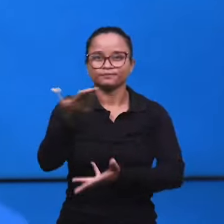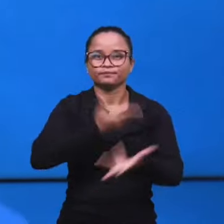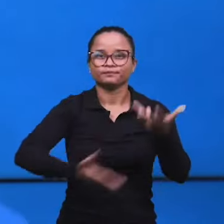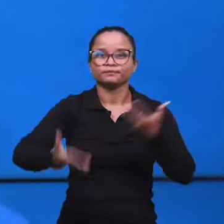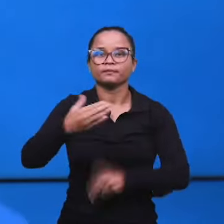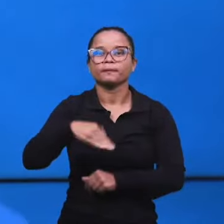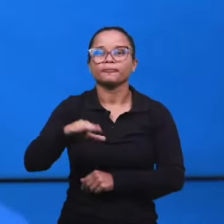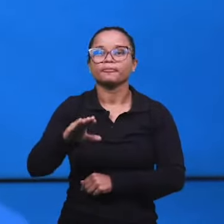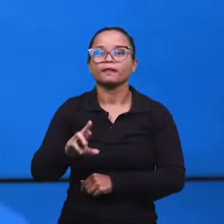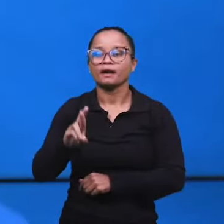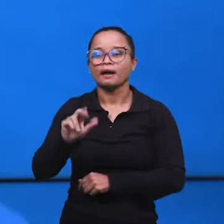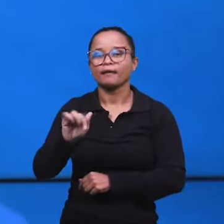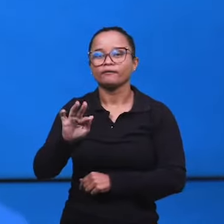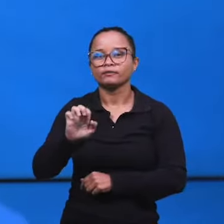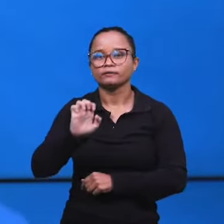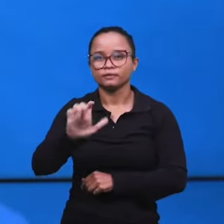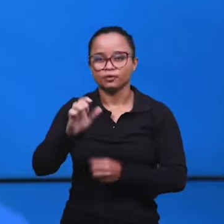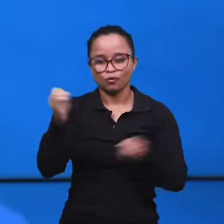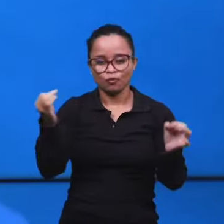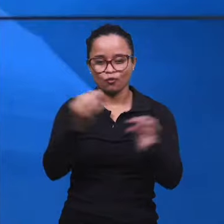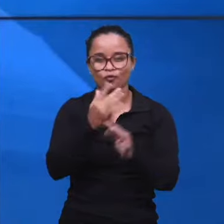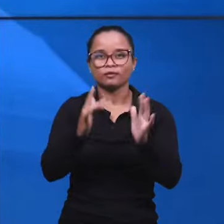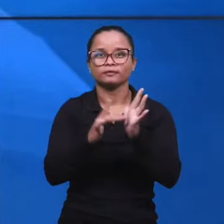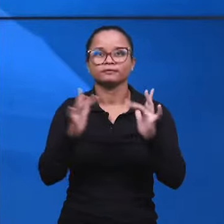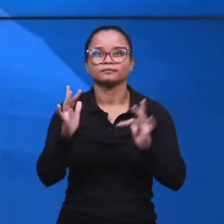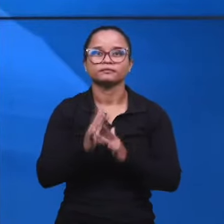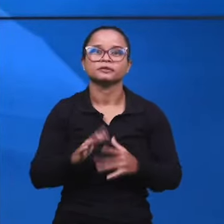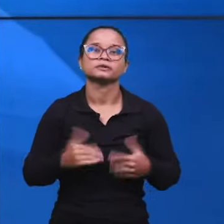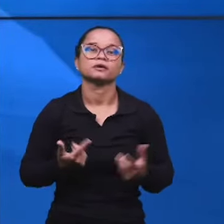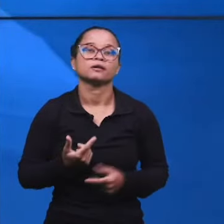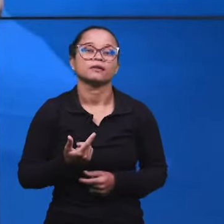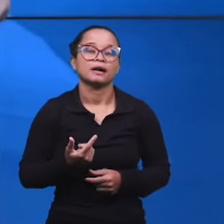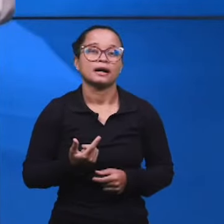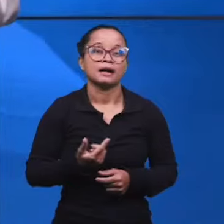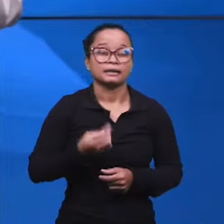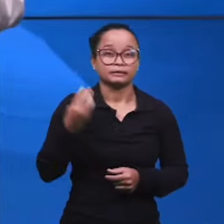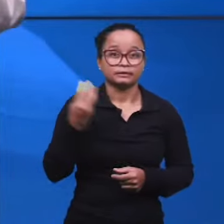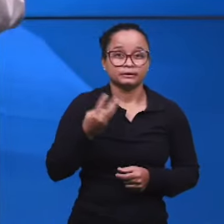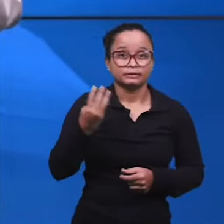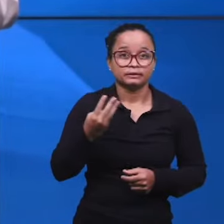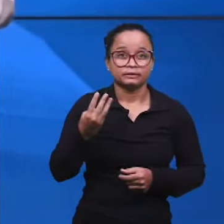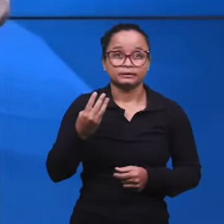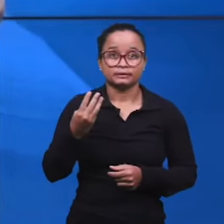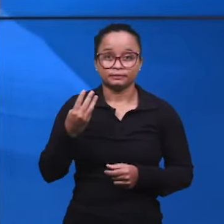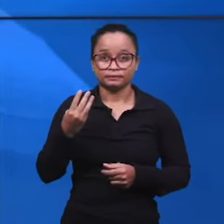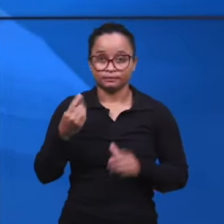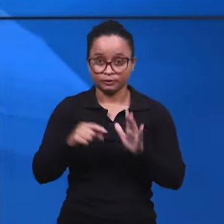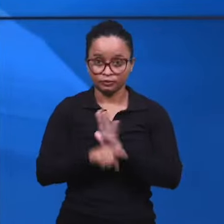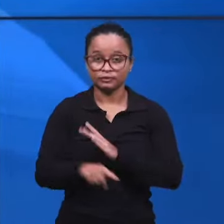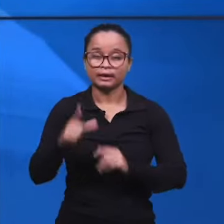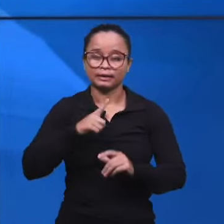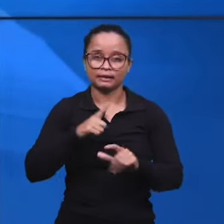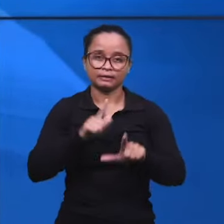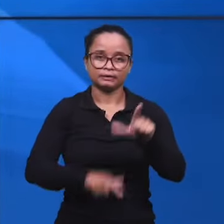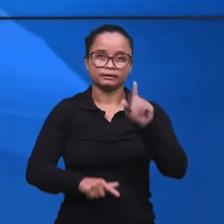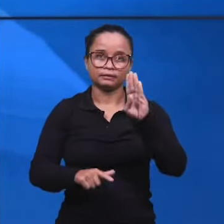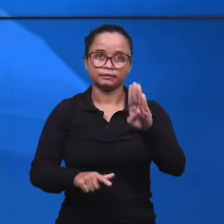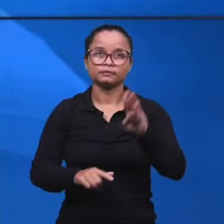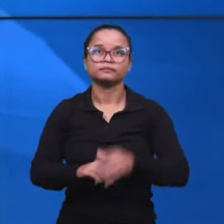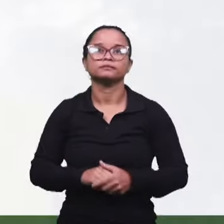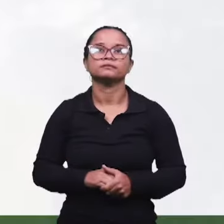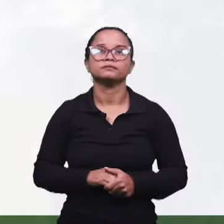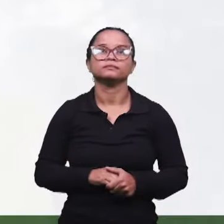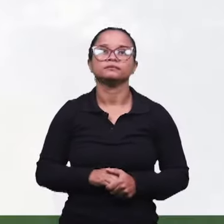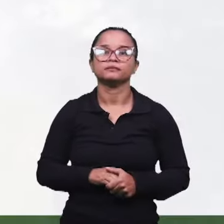participação, Rafael, glória a Jesus. Muito bem, irmãos, a terceira pergunta tem agora a letra B. E a letra B